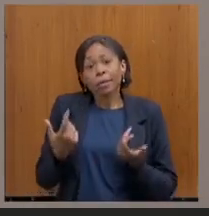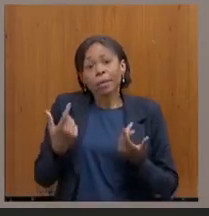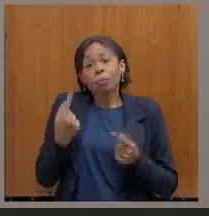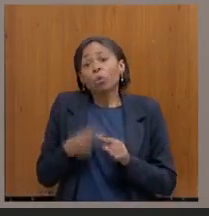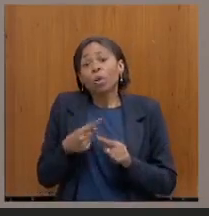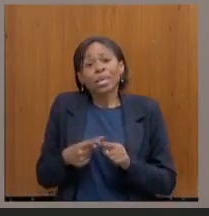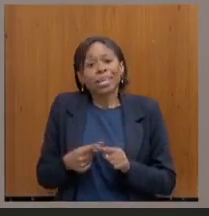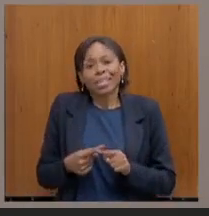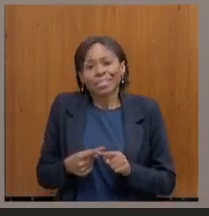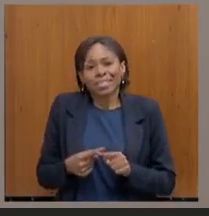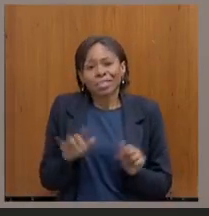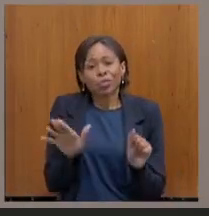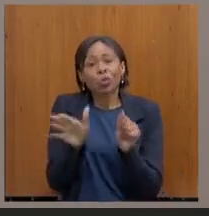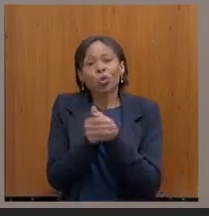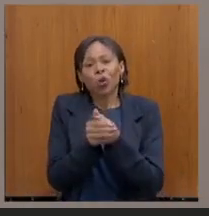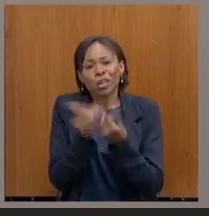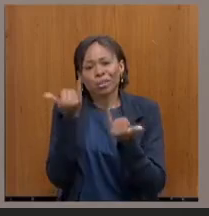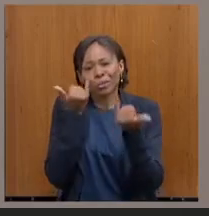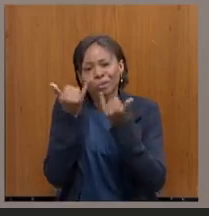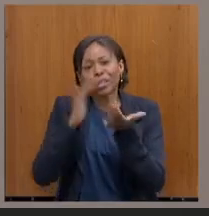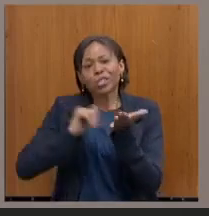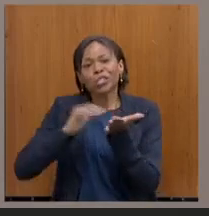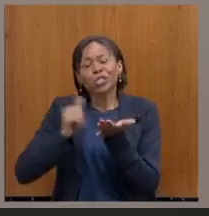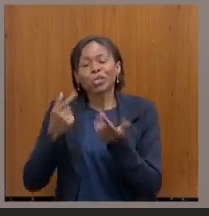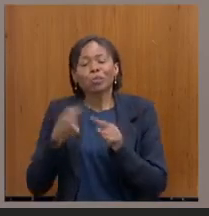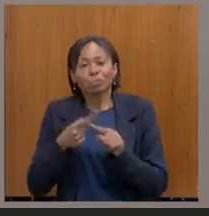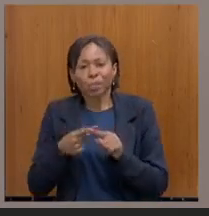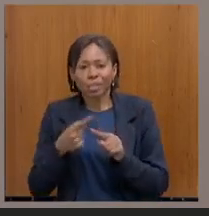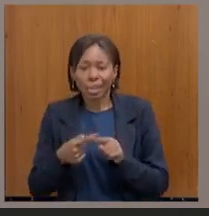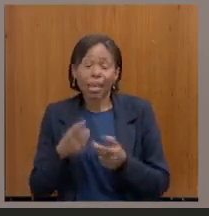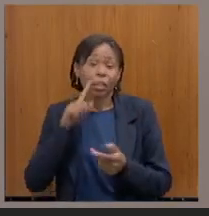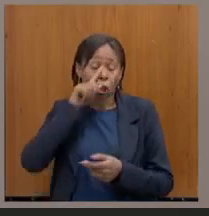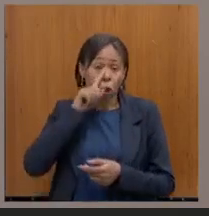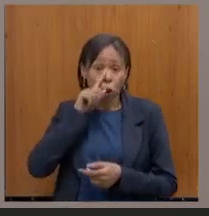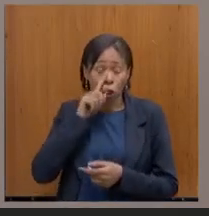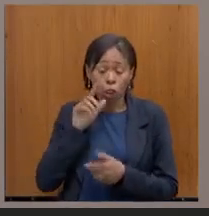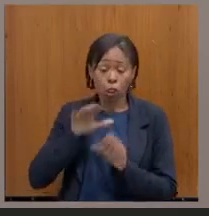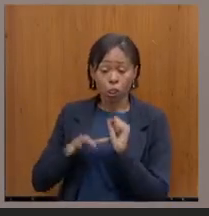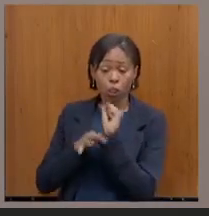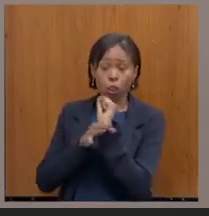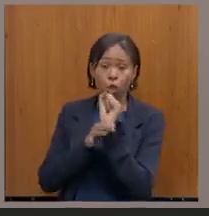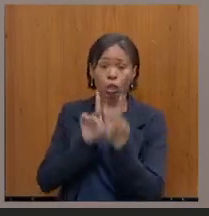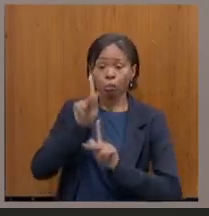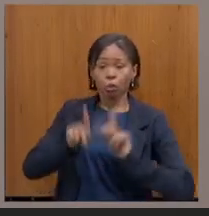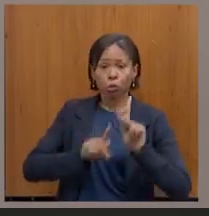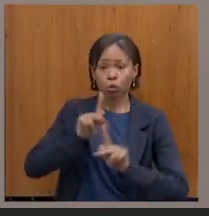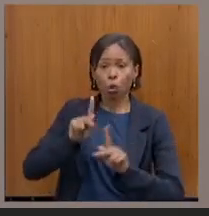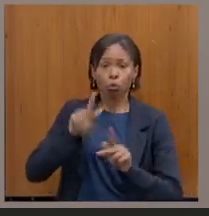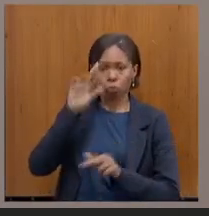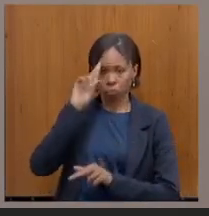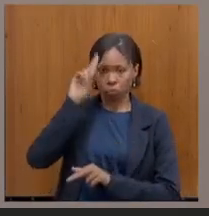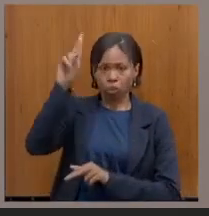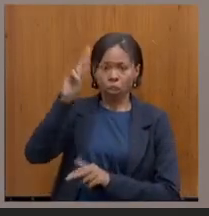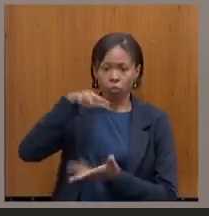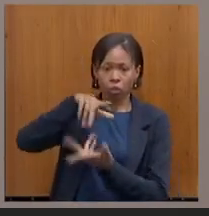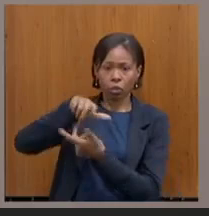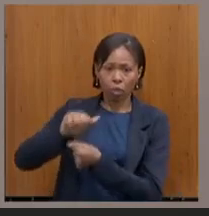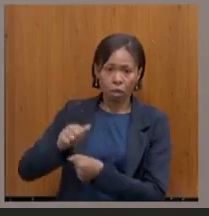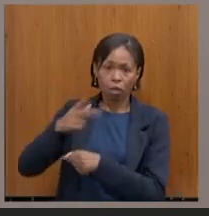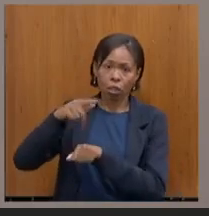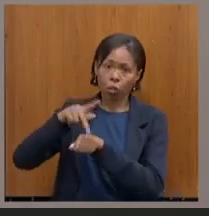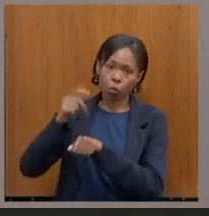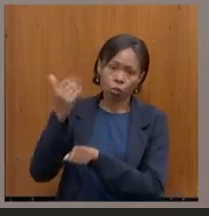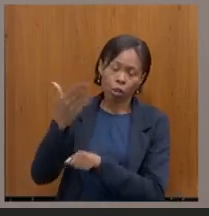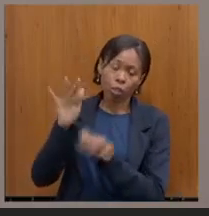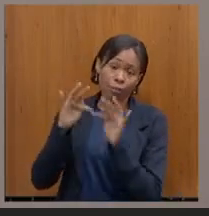por em risco a segurança de instituições ou de altas autoridades nacionais ou estrangeiras e seus familiares. Leia-se o Estado